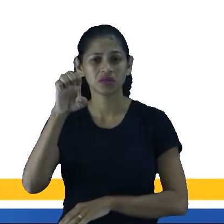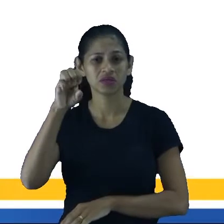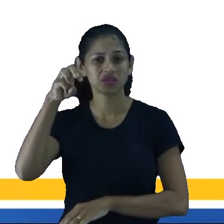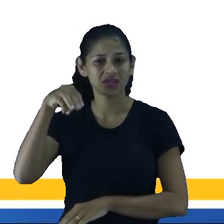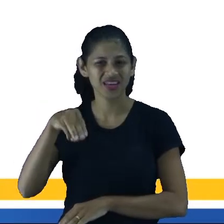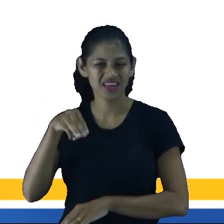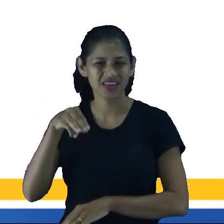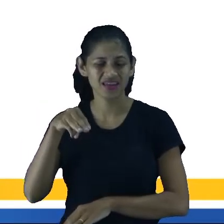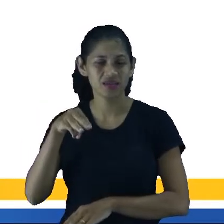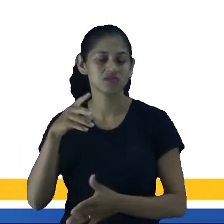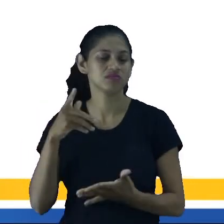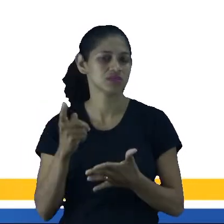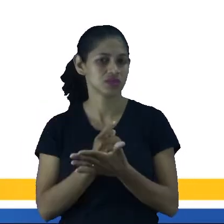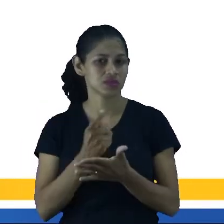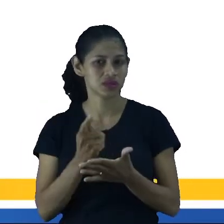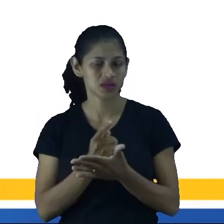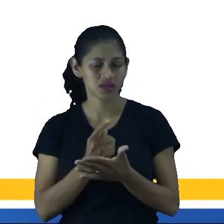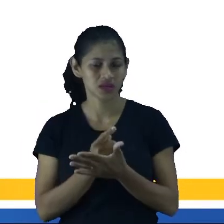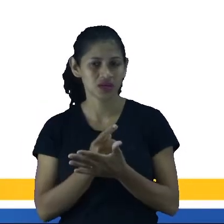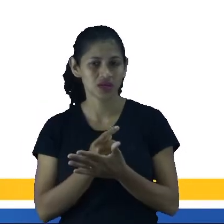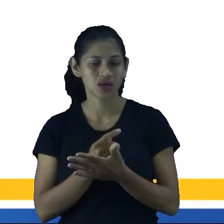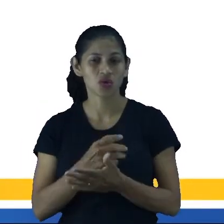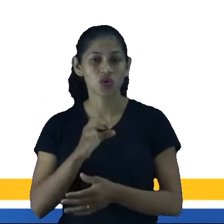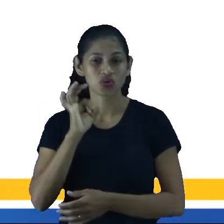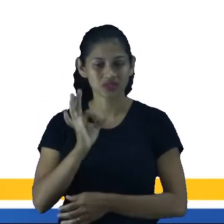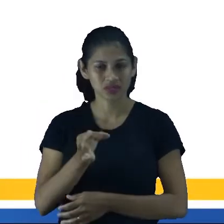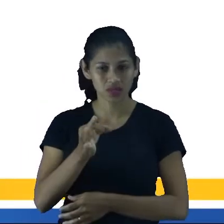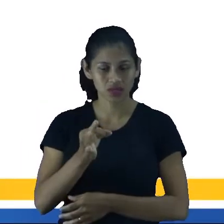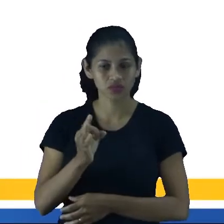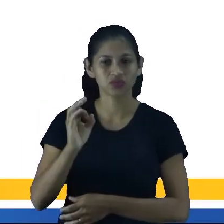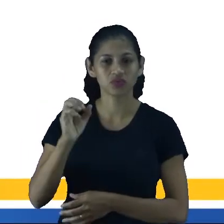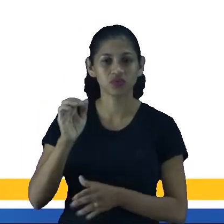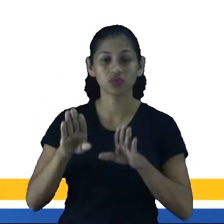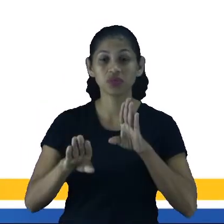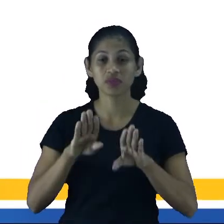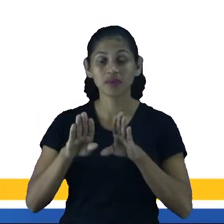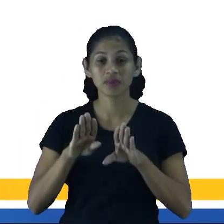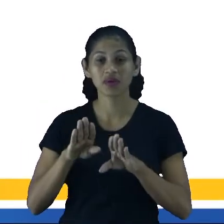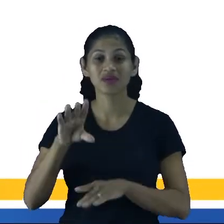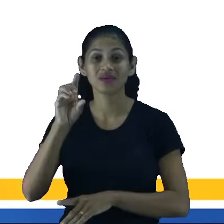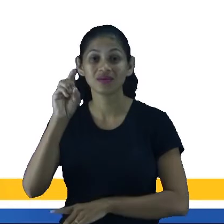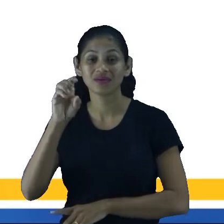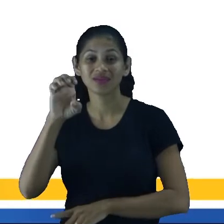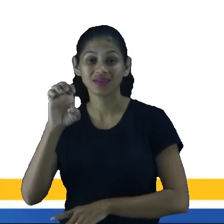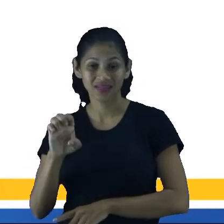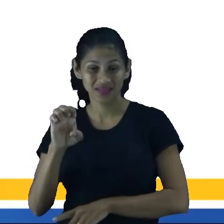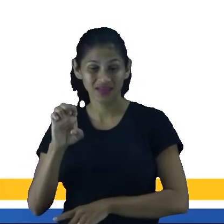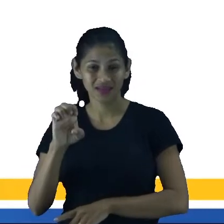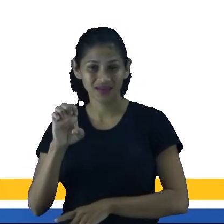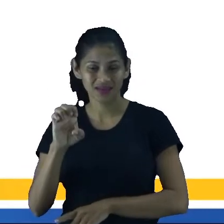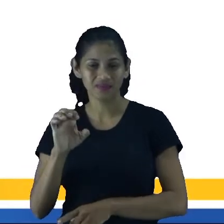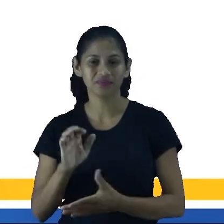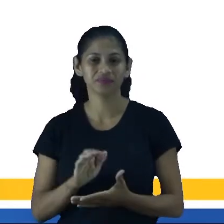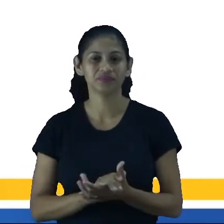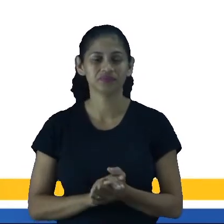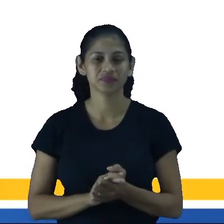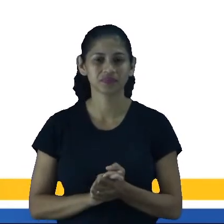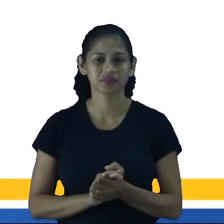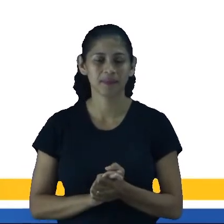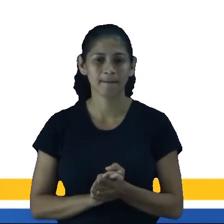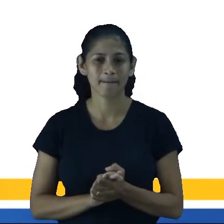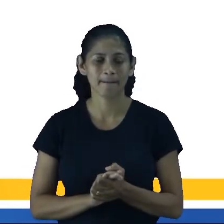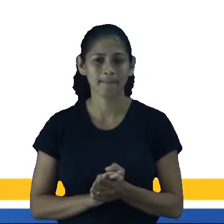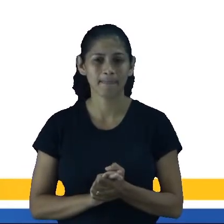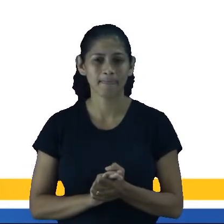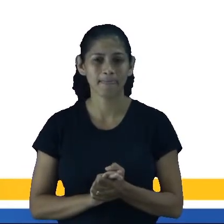aí está equivocado. Né, galerinha? certo é depende de. La gente pensa, la gente